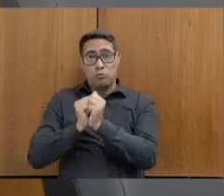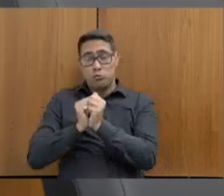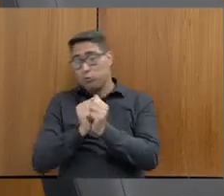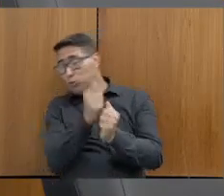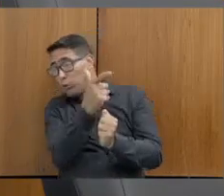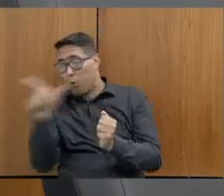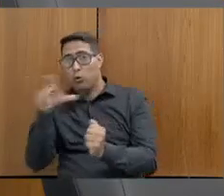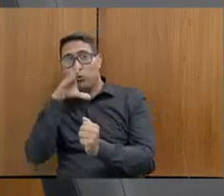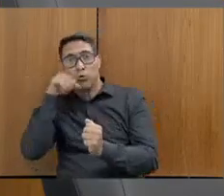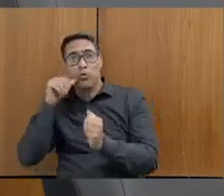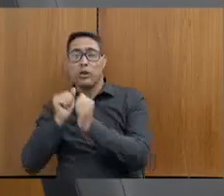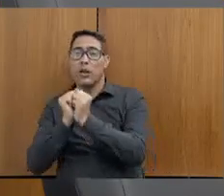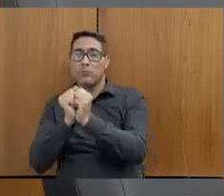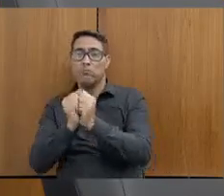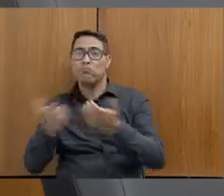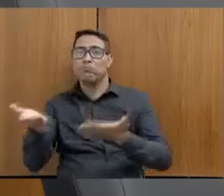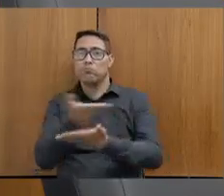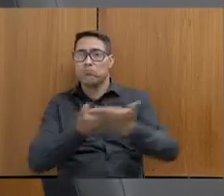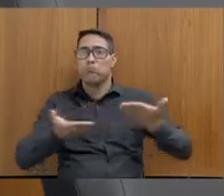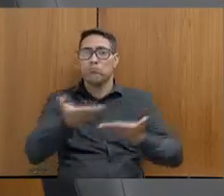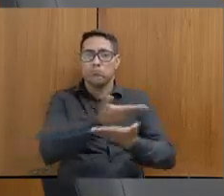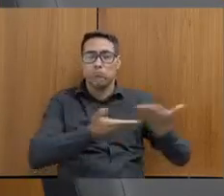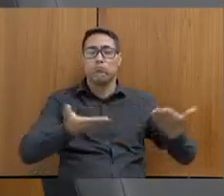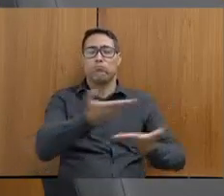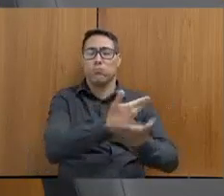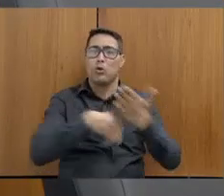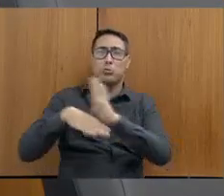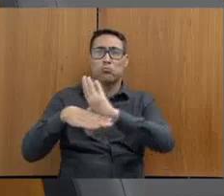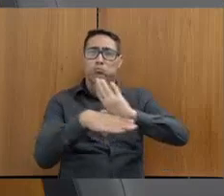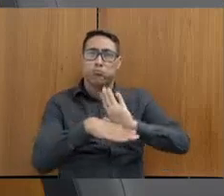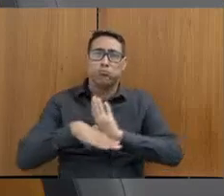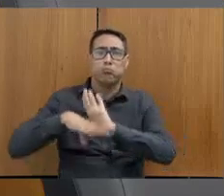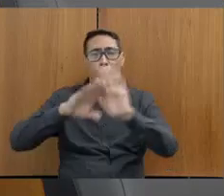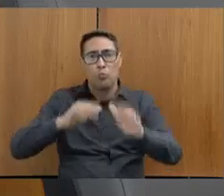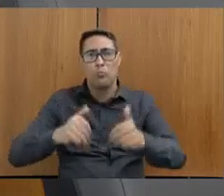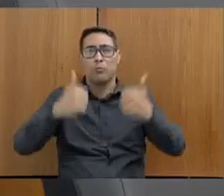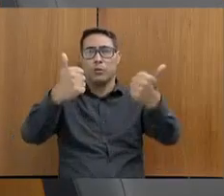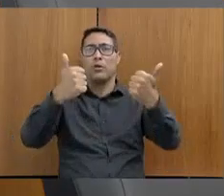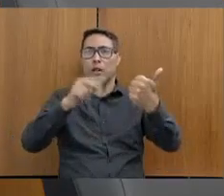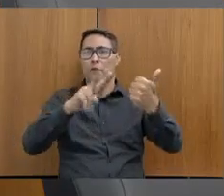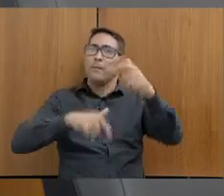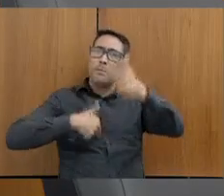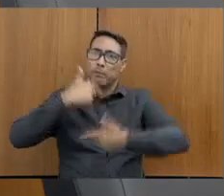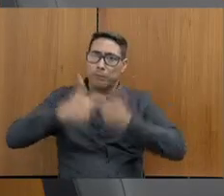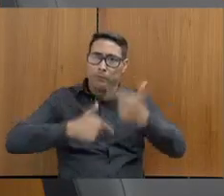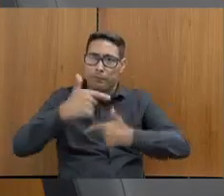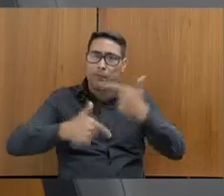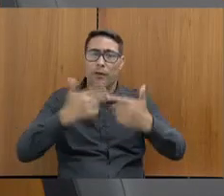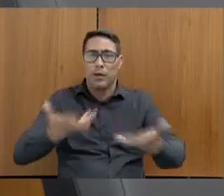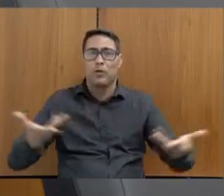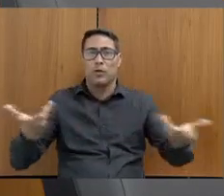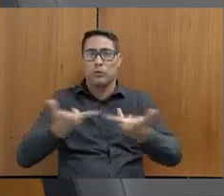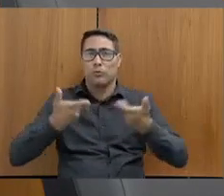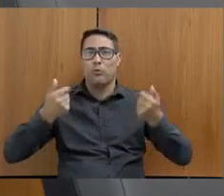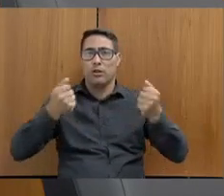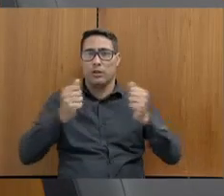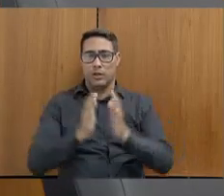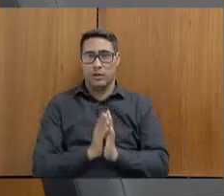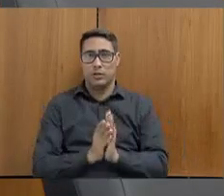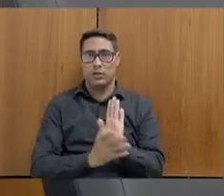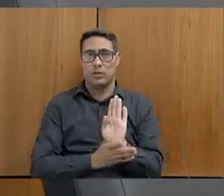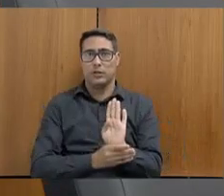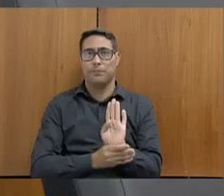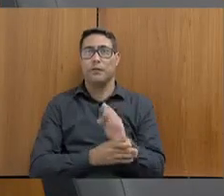servidores após o curso de formação e que pode agregar muito na manutenção de um serviço de excelência a ser prestado nos presídios. Quero só deixar aqui